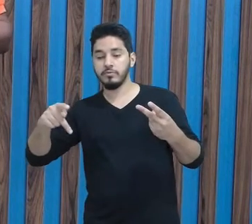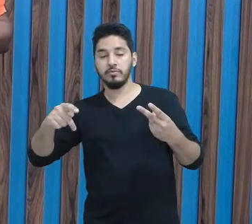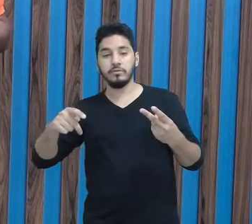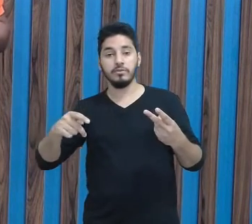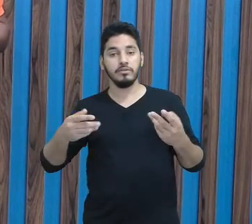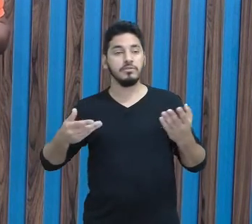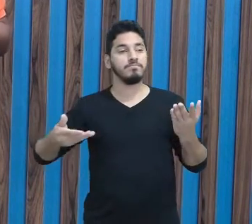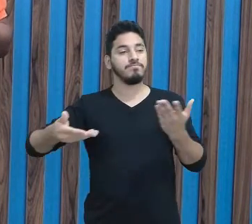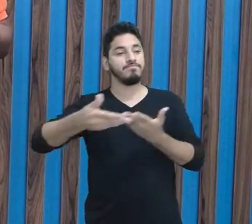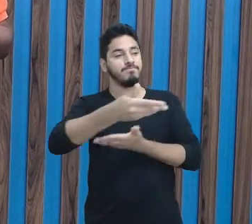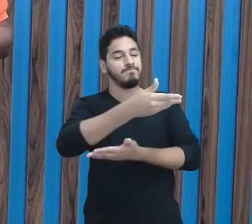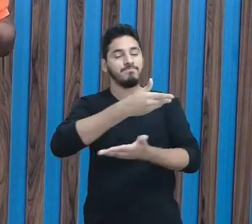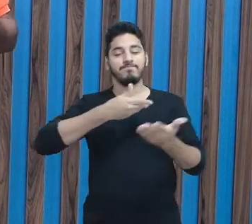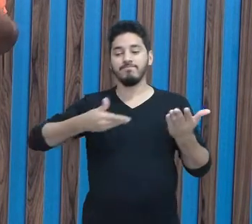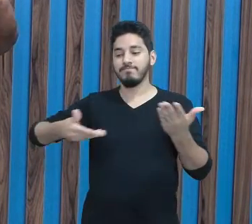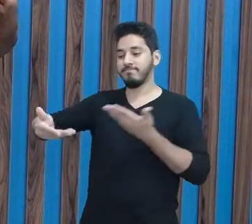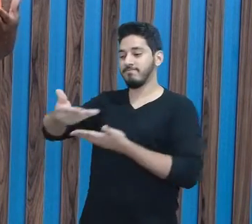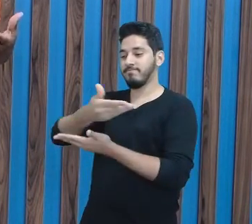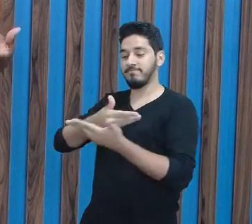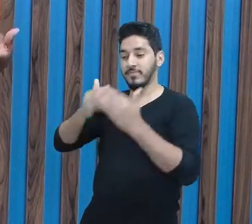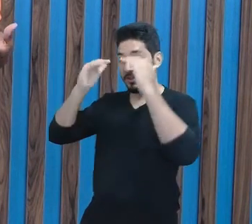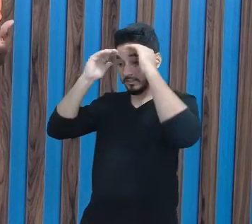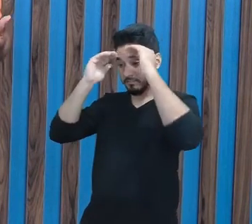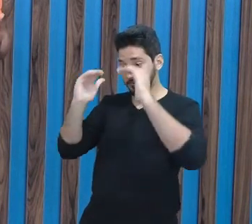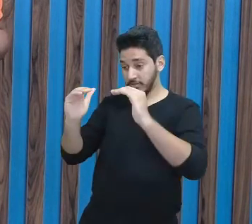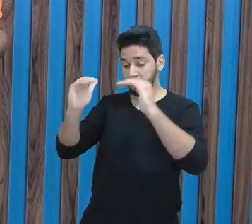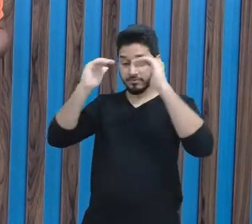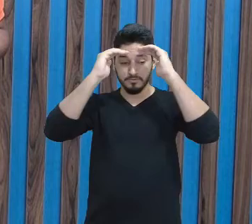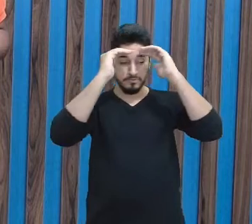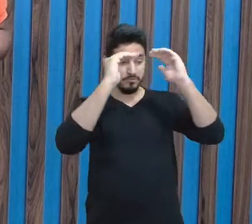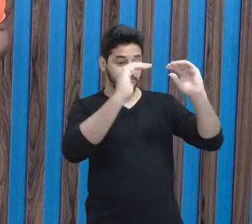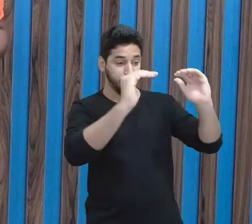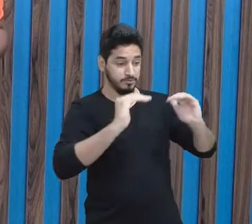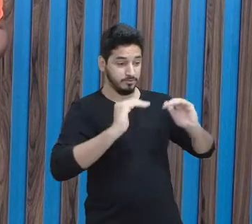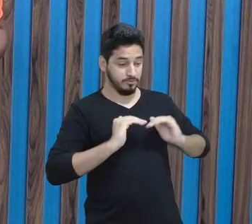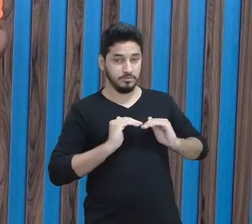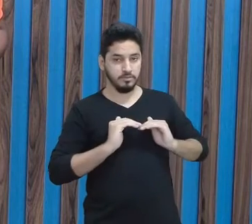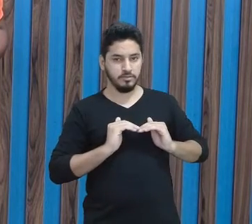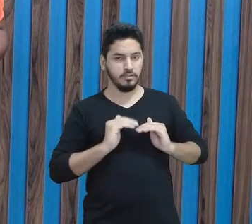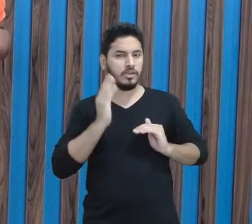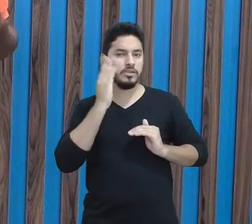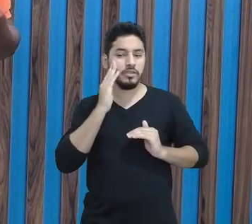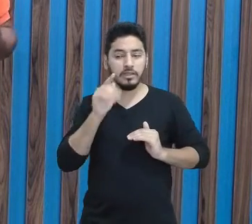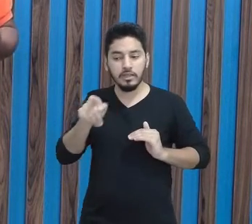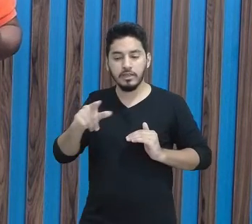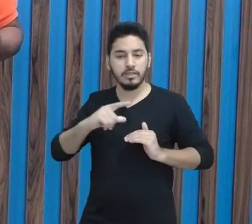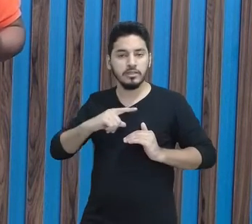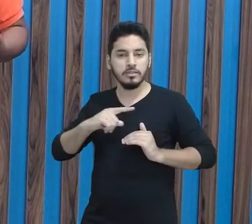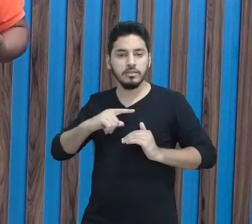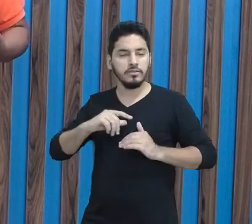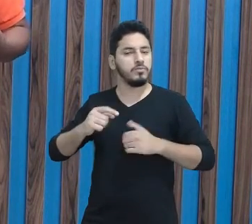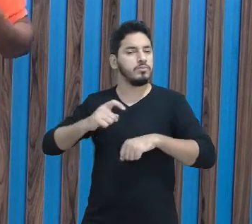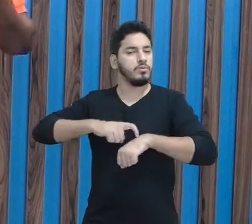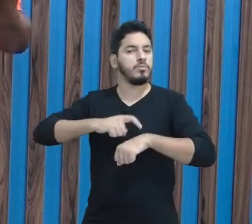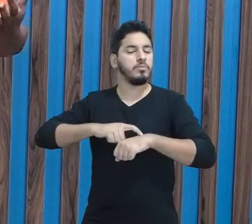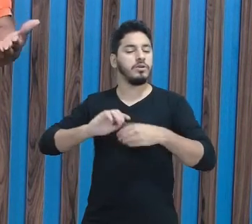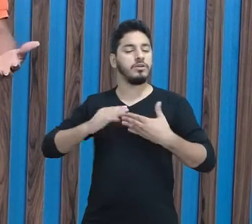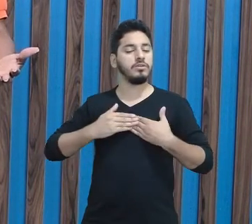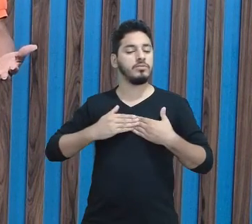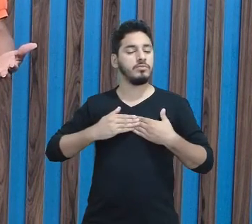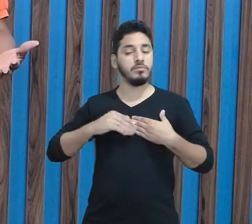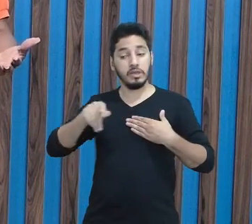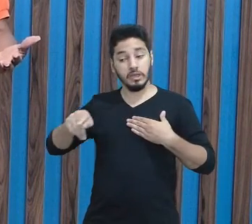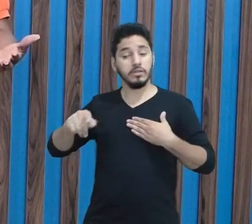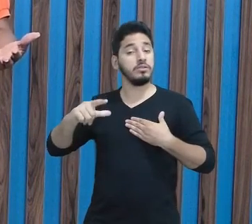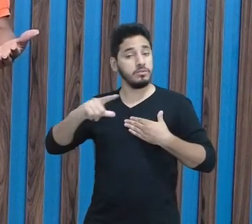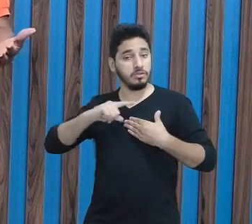tratam com esse respeito, de maneira respeitosa, é entender que o outro também tem espaço. Você tem o seu espaço, mas o outro